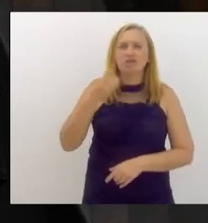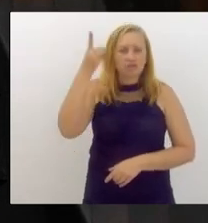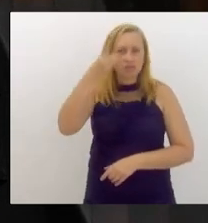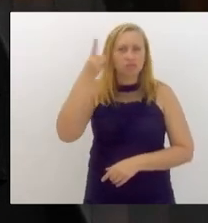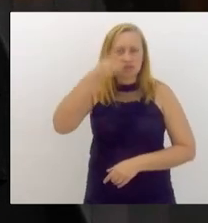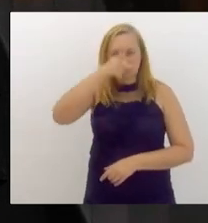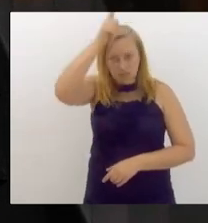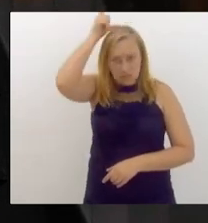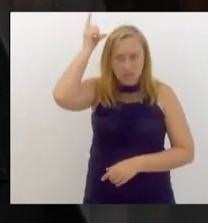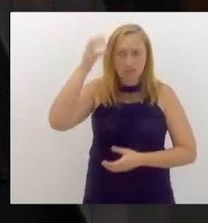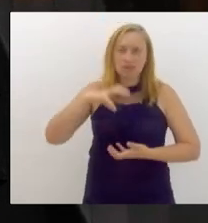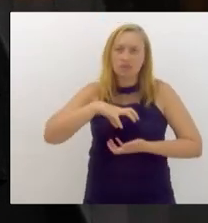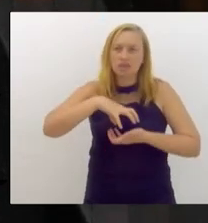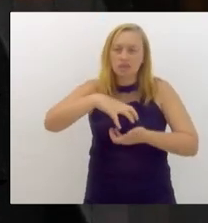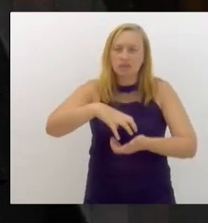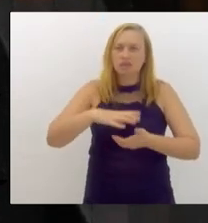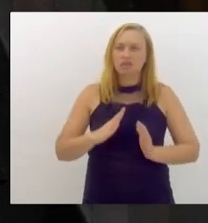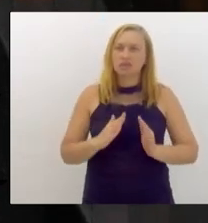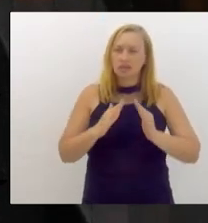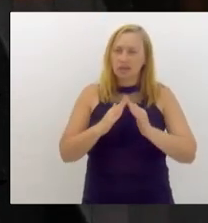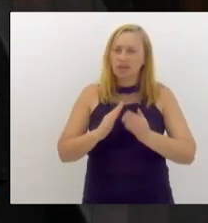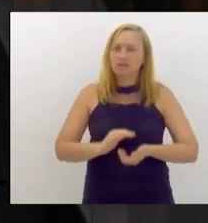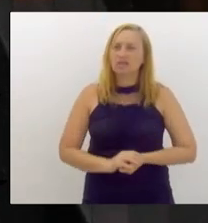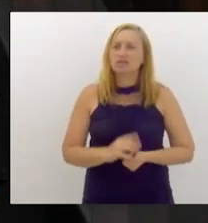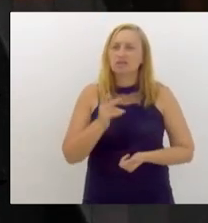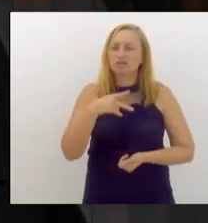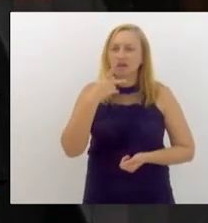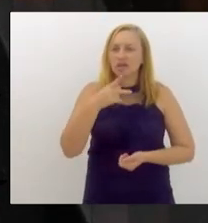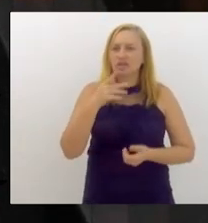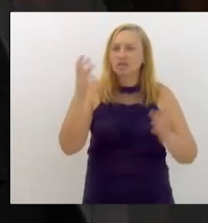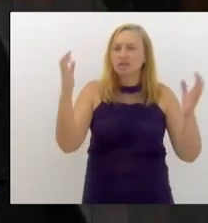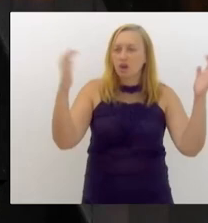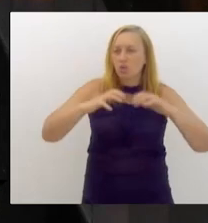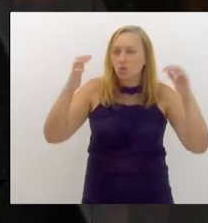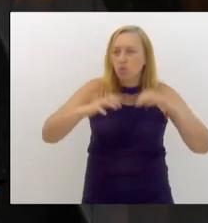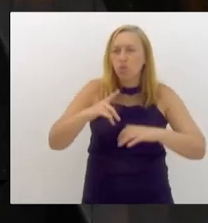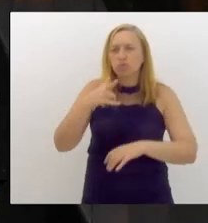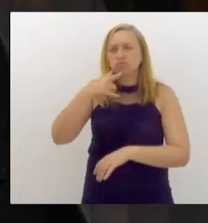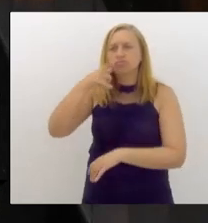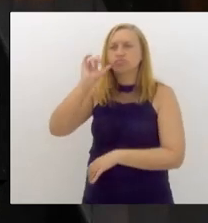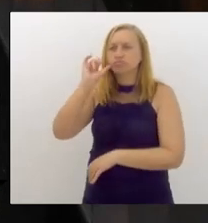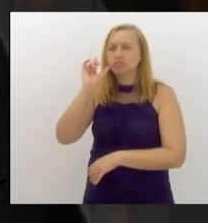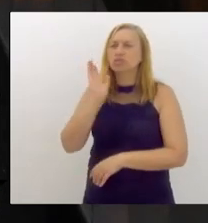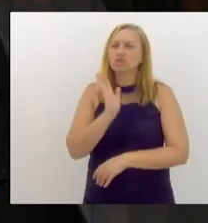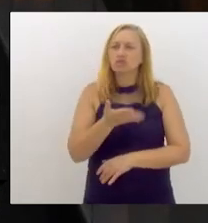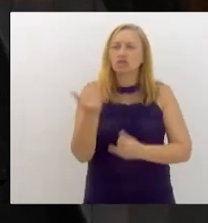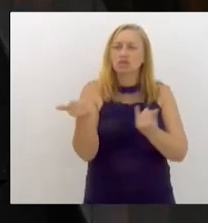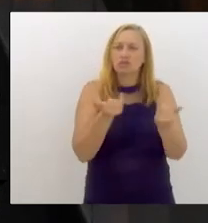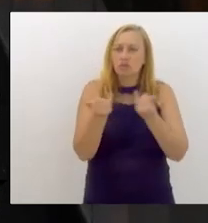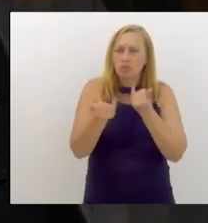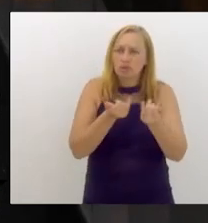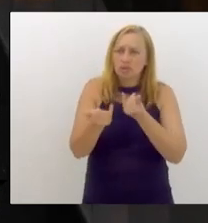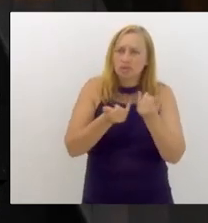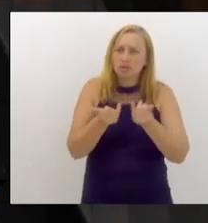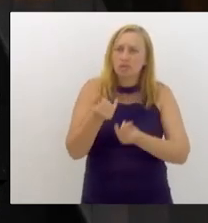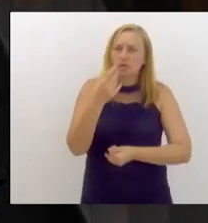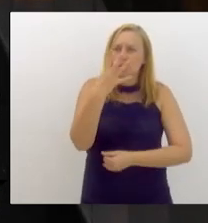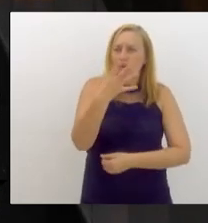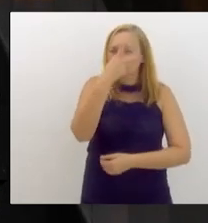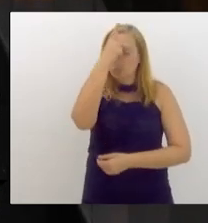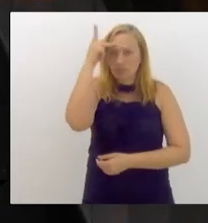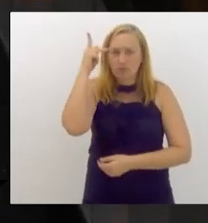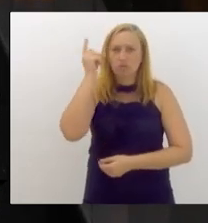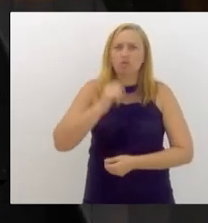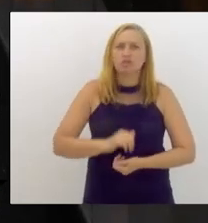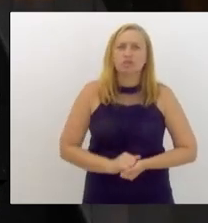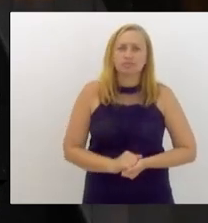decano desta casa, falando sobre a chuva de ontem, já nos chega a informação de que quatro pessoas,